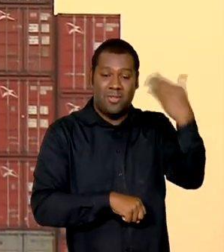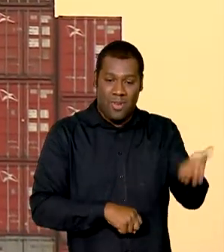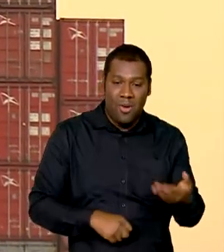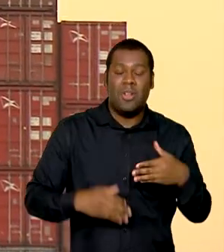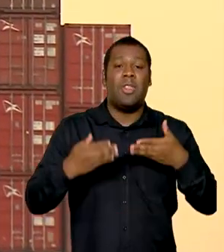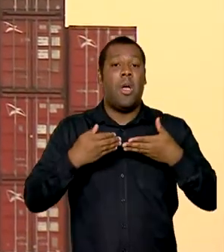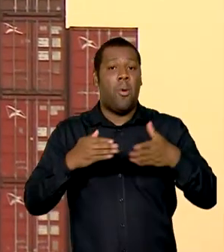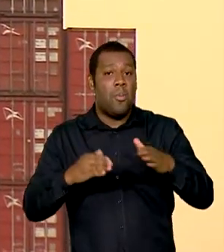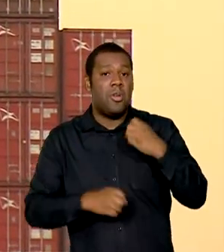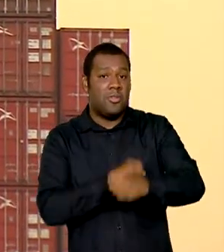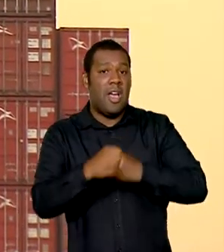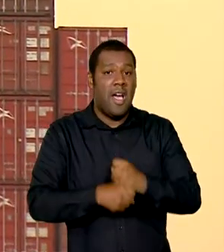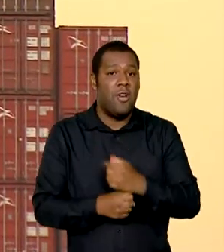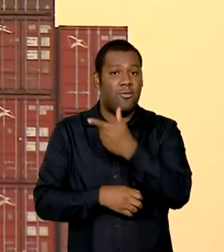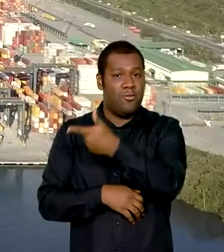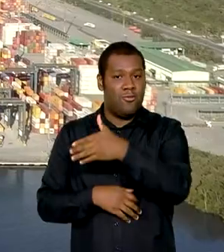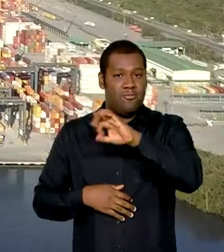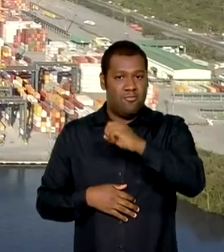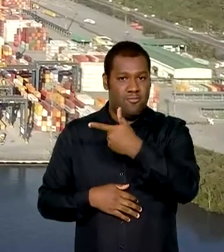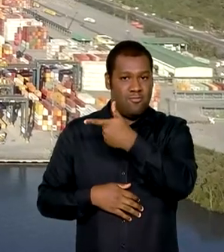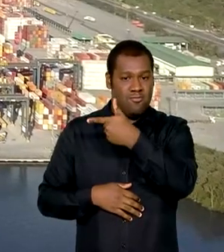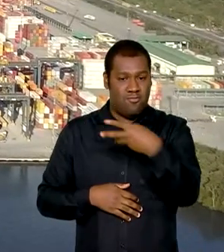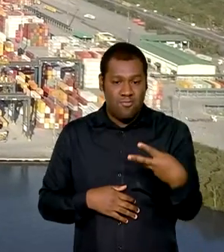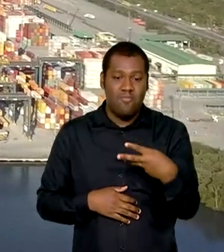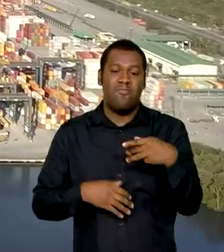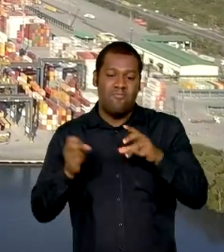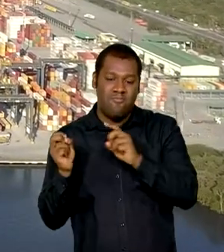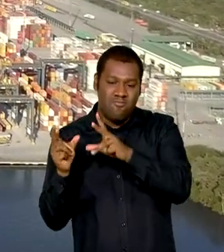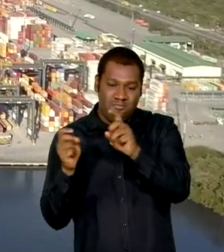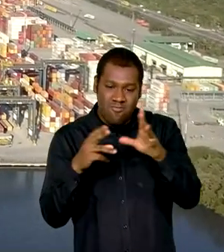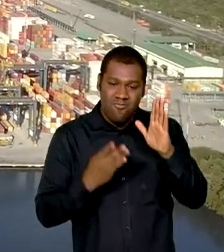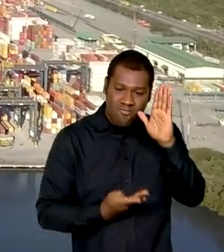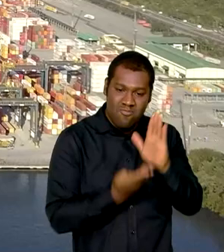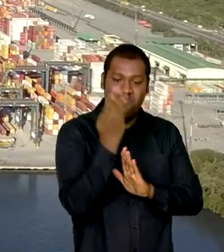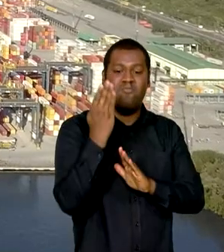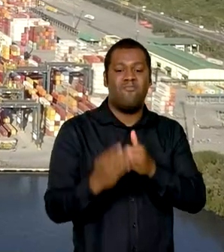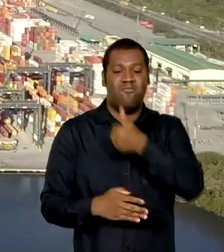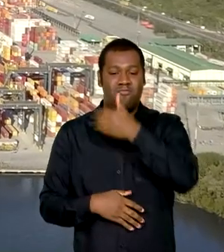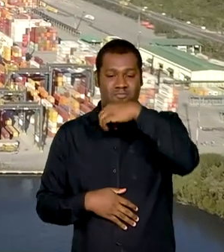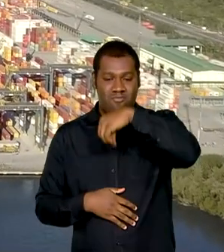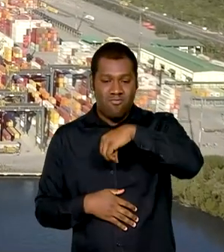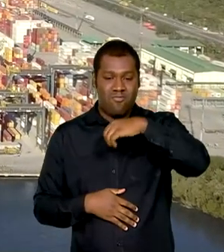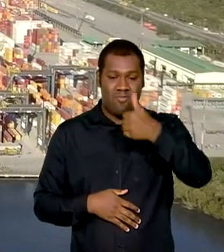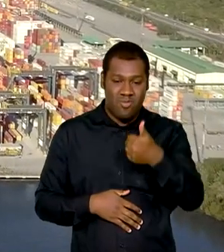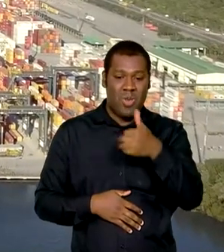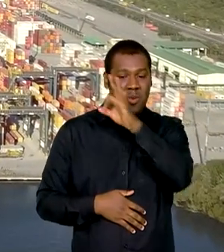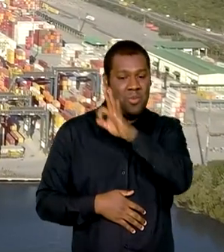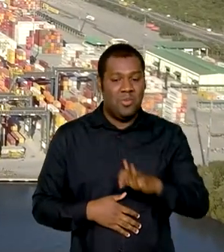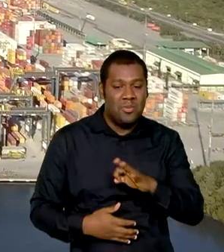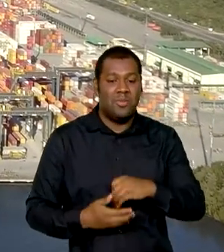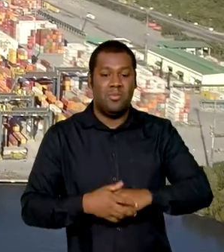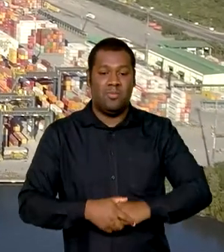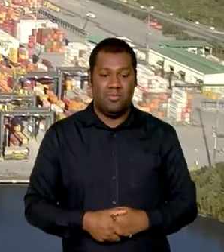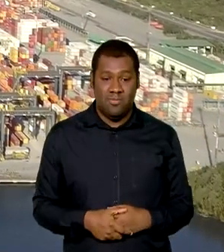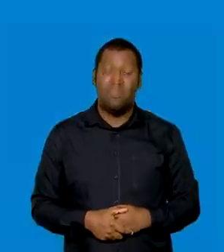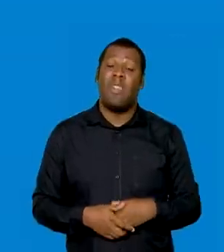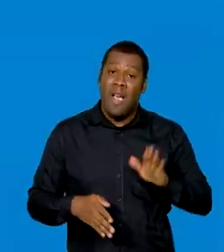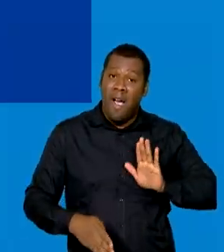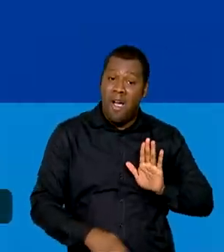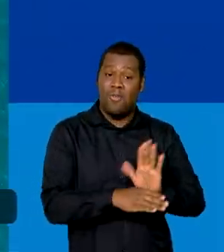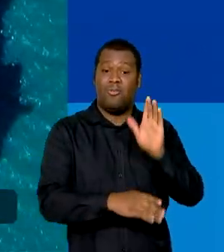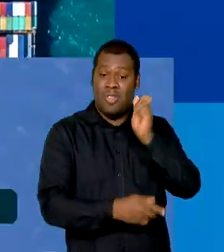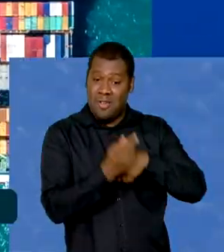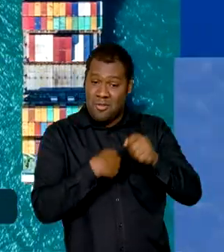91 novos mercados. O volume contribui para melhorar os resultados da balança comercial brasileira.